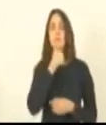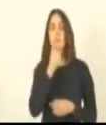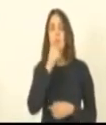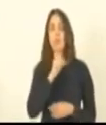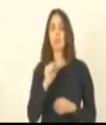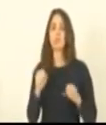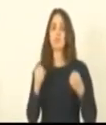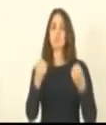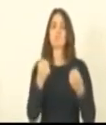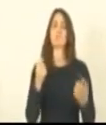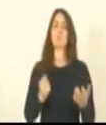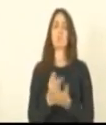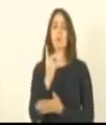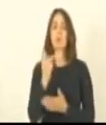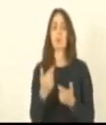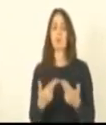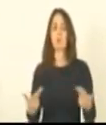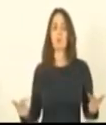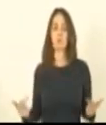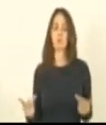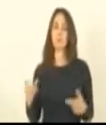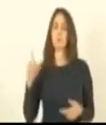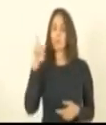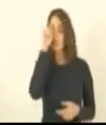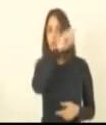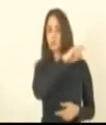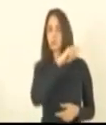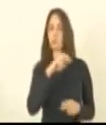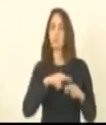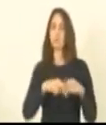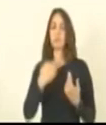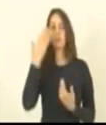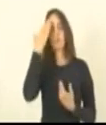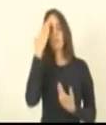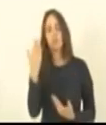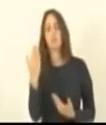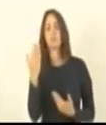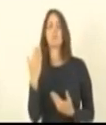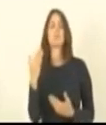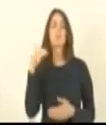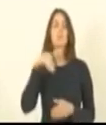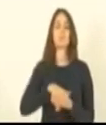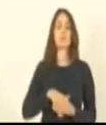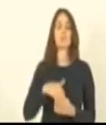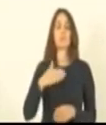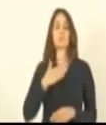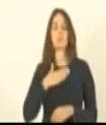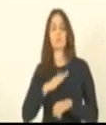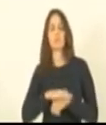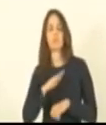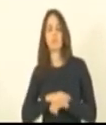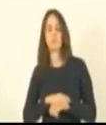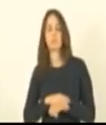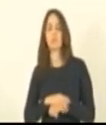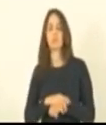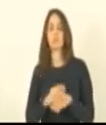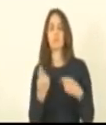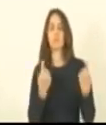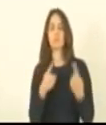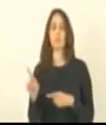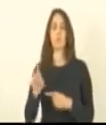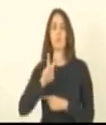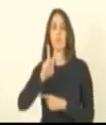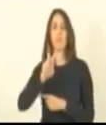sabe a dificuldade que é então por isso eu agradeço aos meus pares que votaram contra a esse veto e